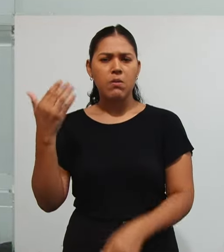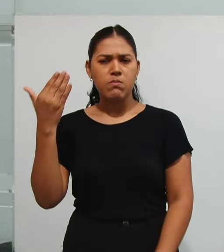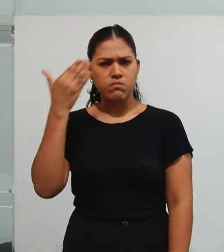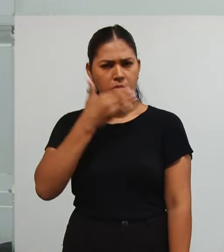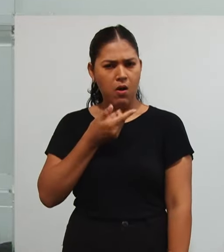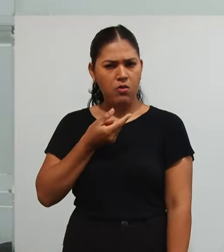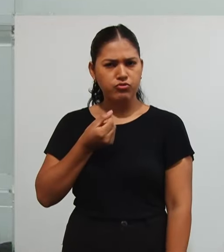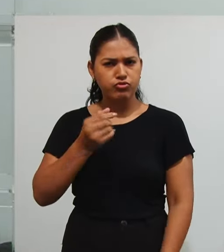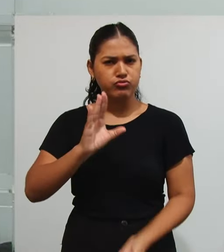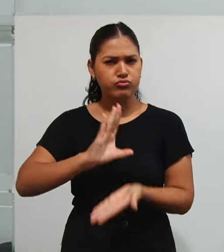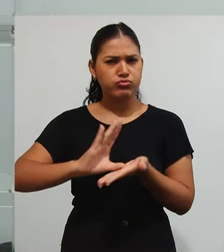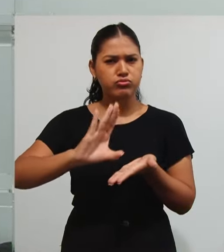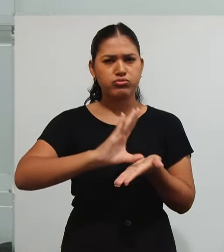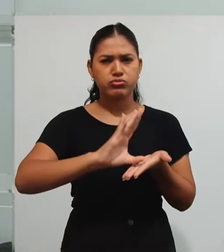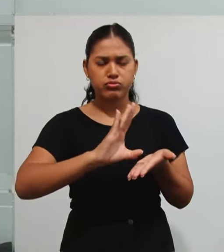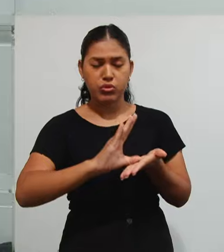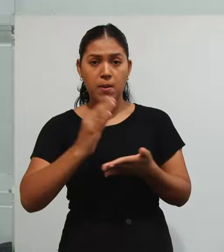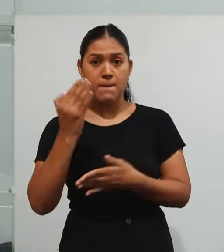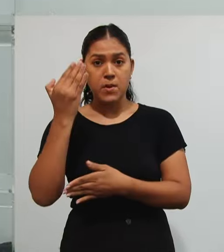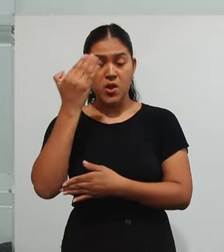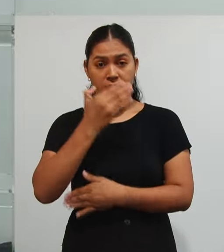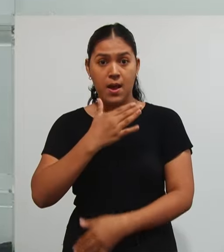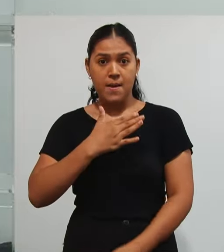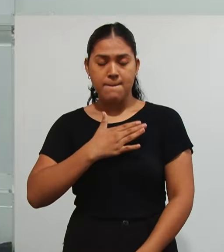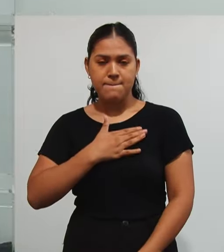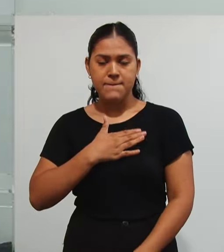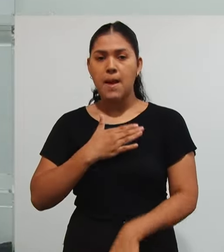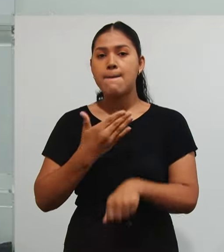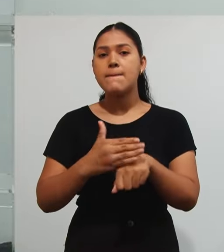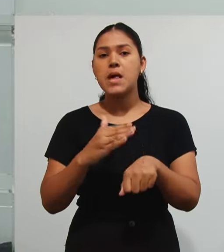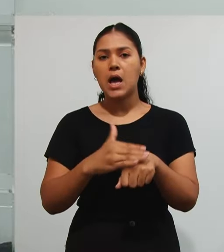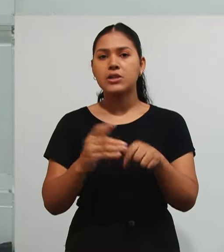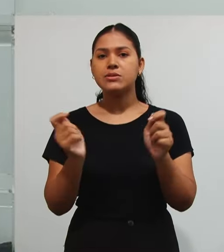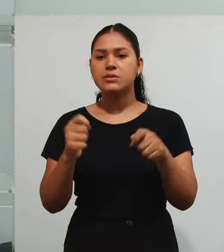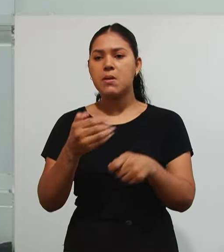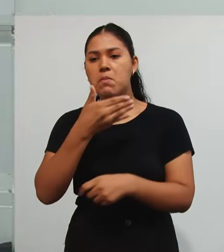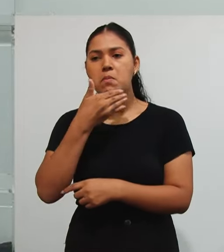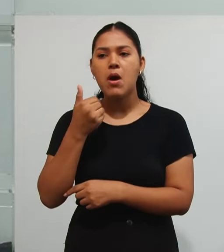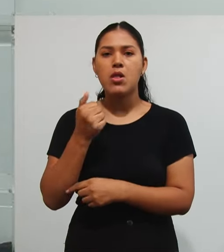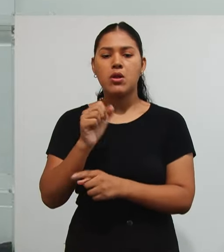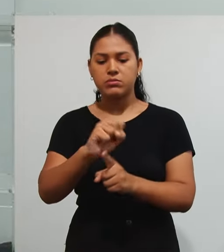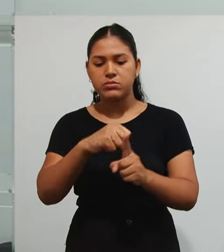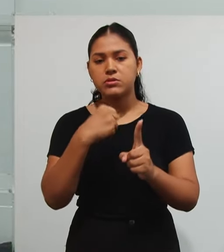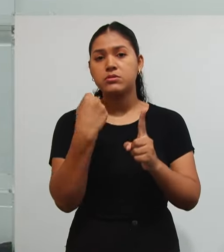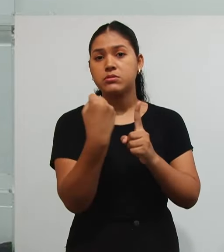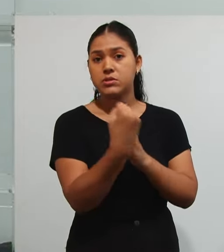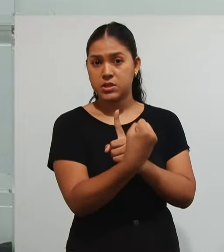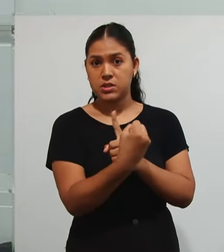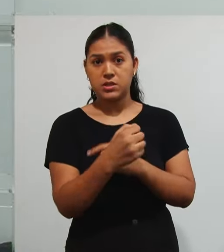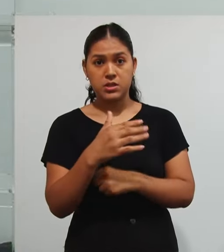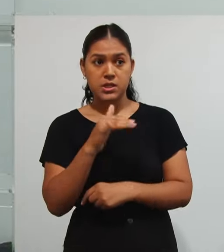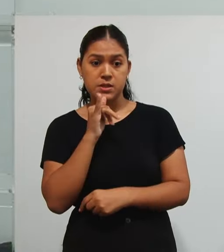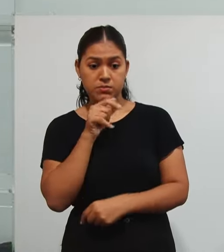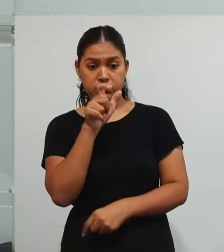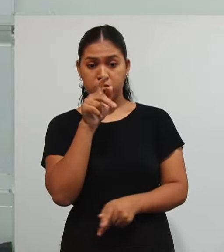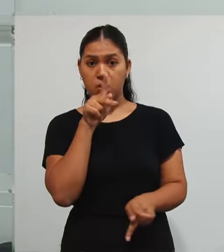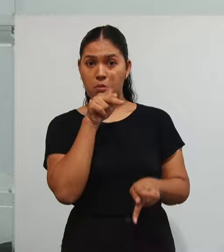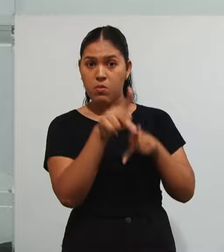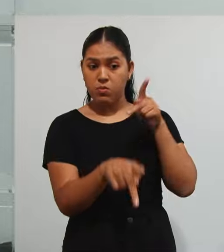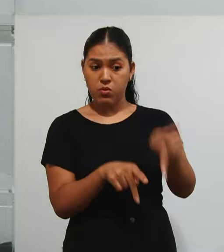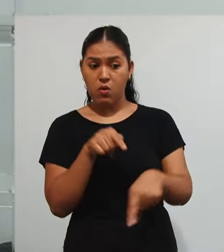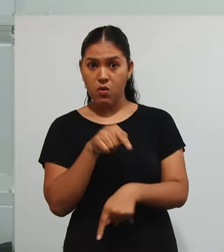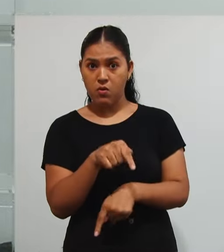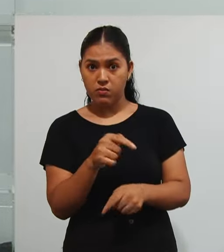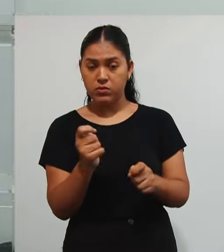entrega De resultado Para a minha Sociedade Eu estou dizendo A esse povo Que manda Que o poder